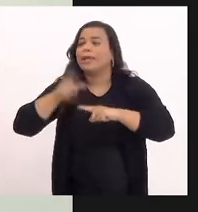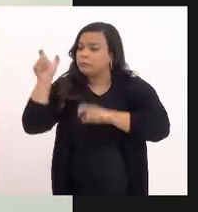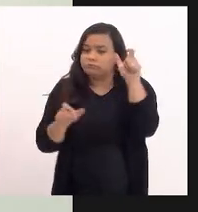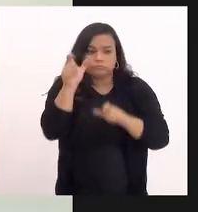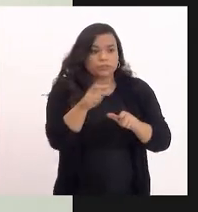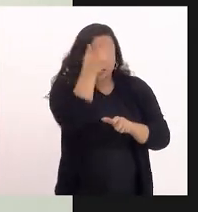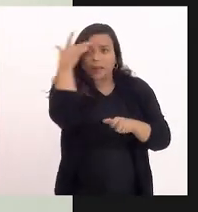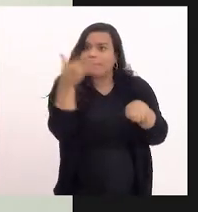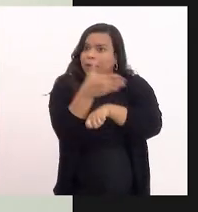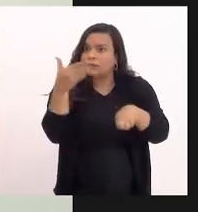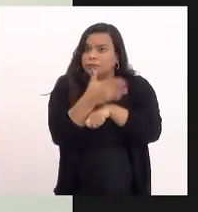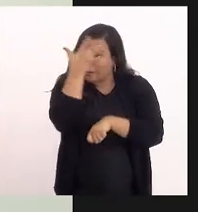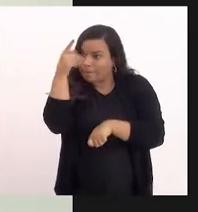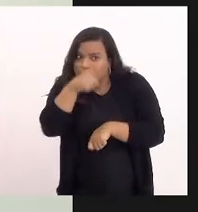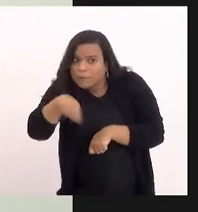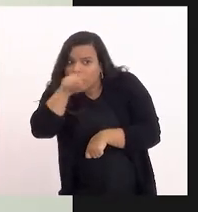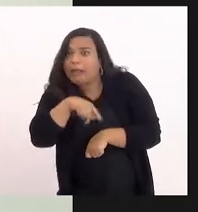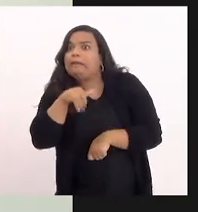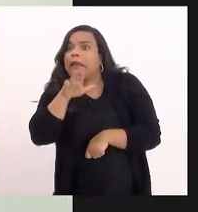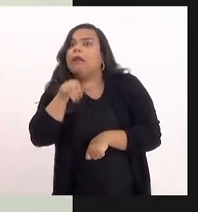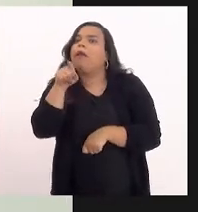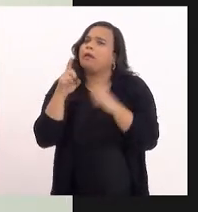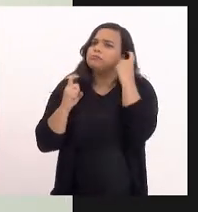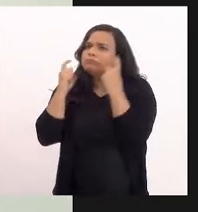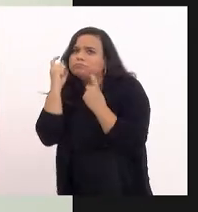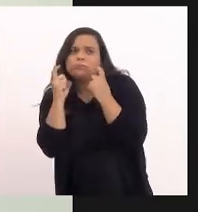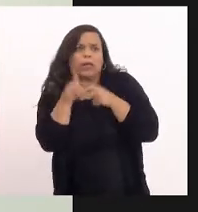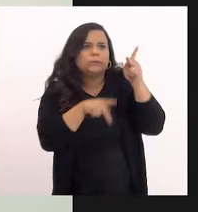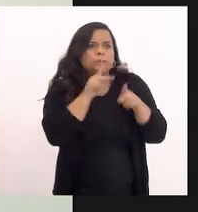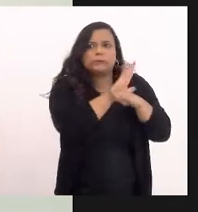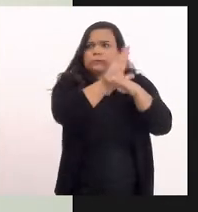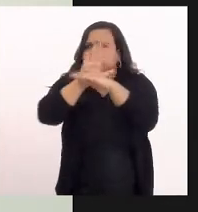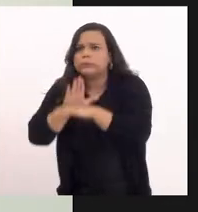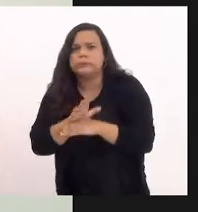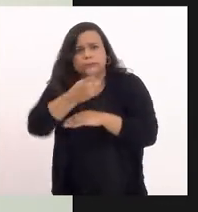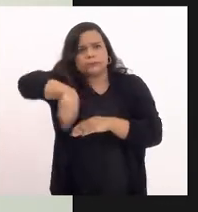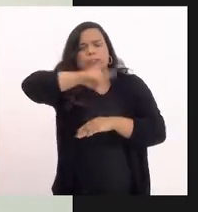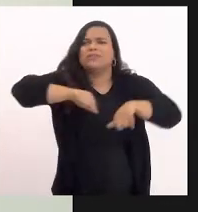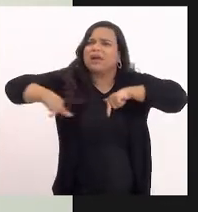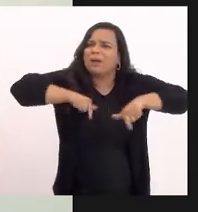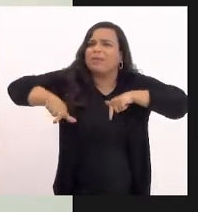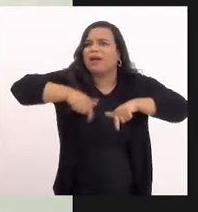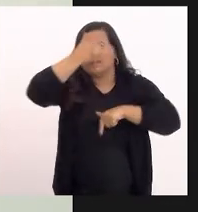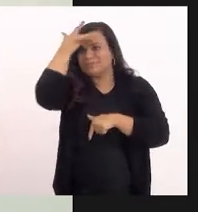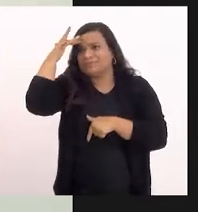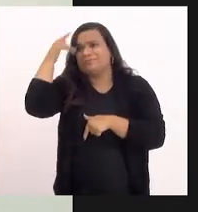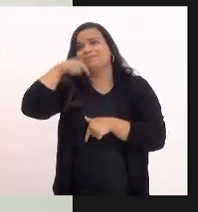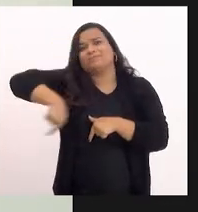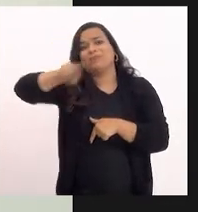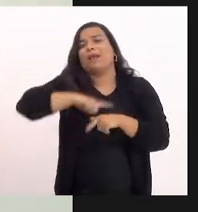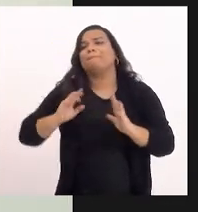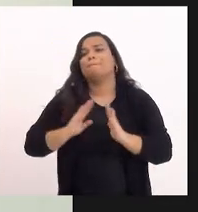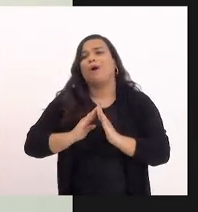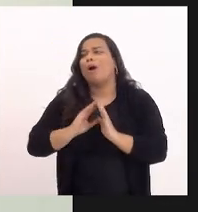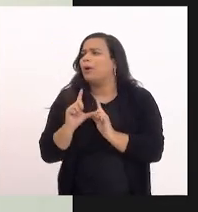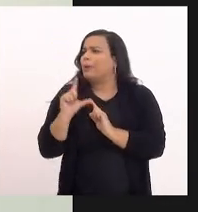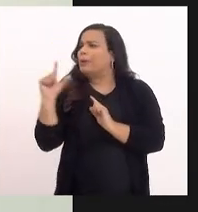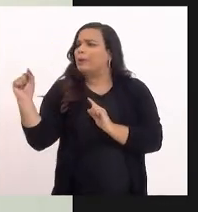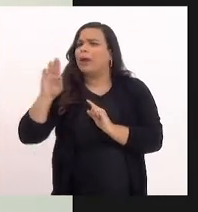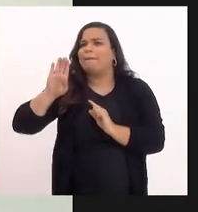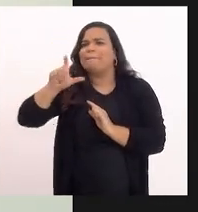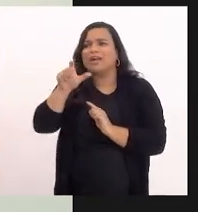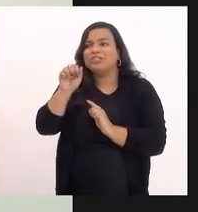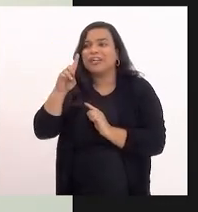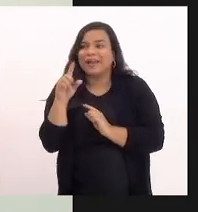que realmente têm a preocupação com o transporte da população, da massa trabalhadora, que mora na Baixada Fluminense e que mora na Zona